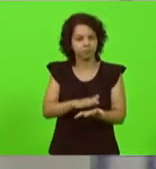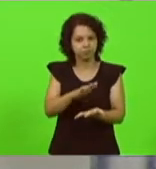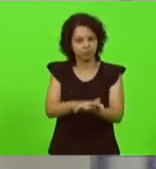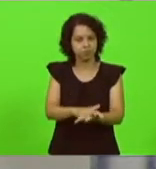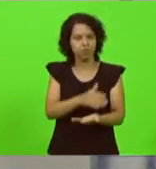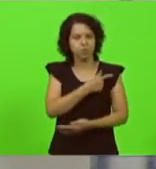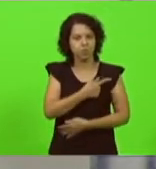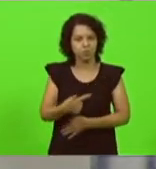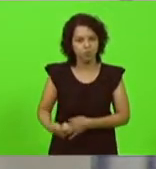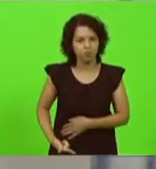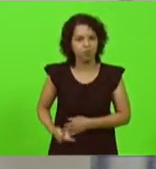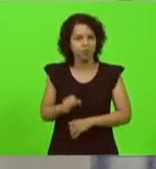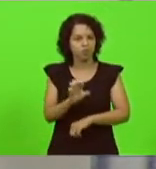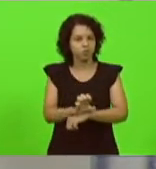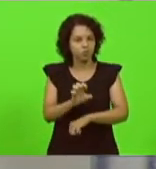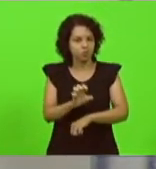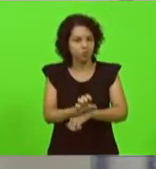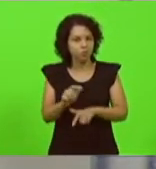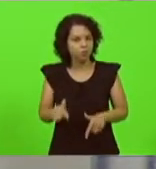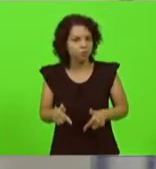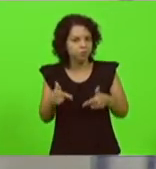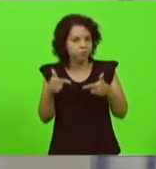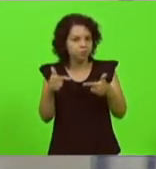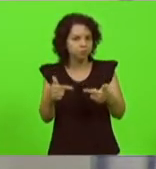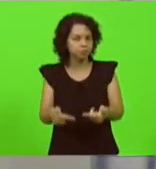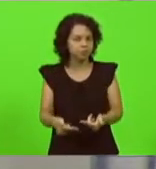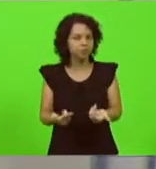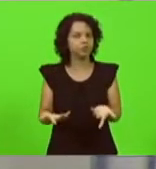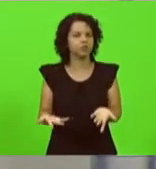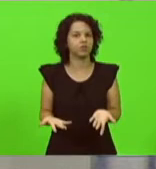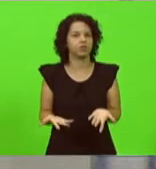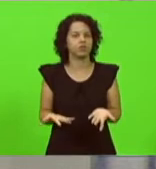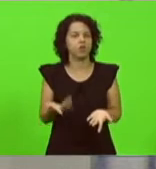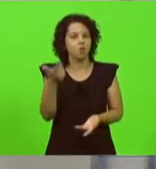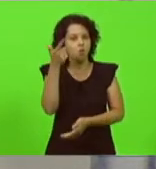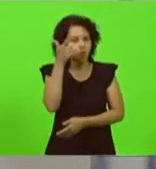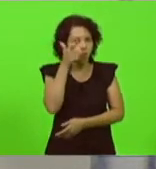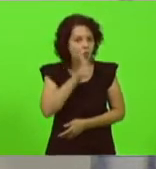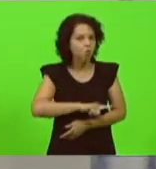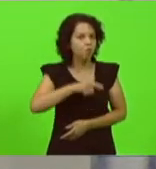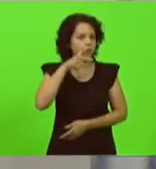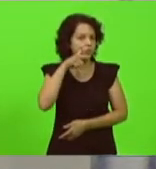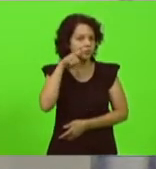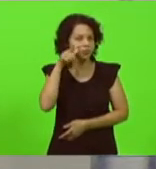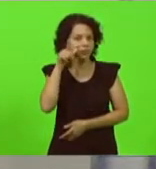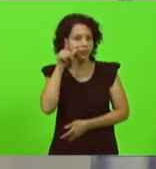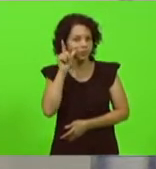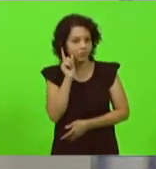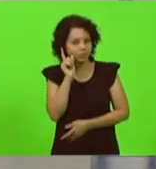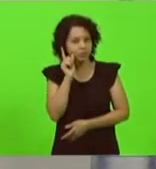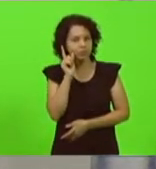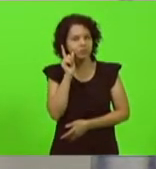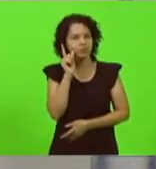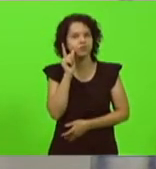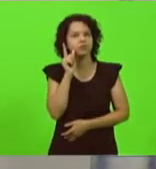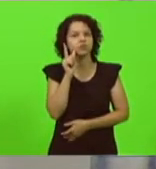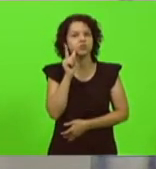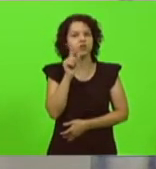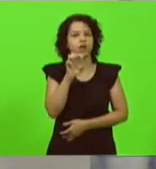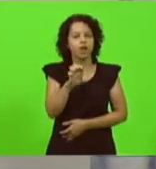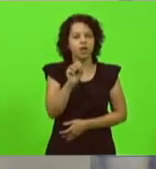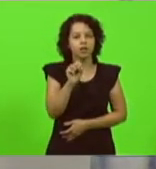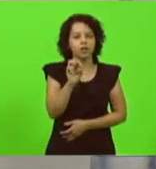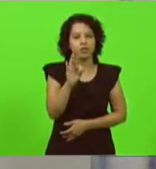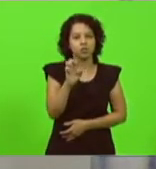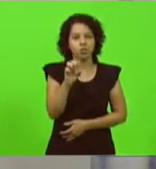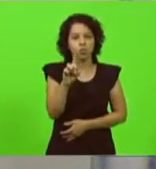governo do estado pela iniciativa concretizada ontem de estadualização do